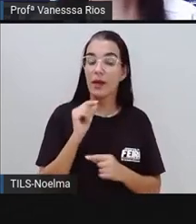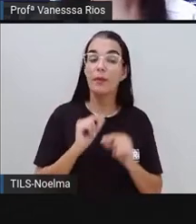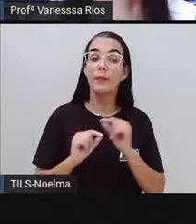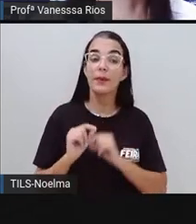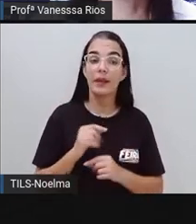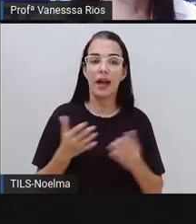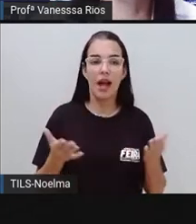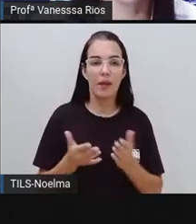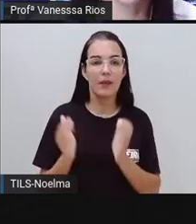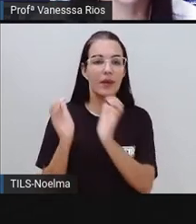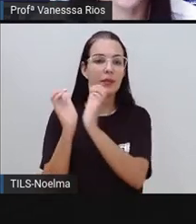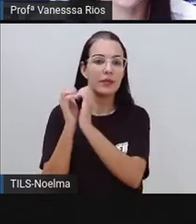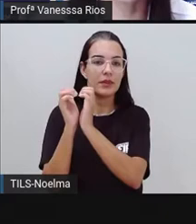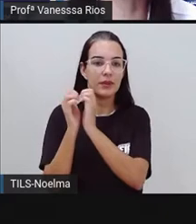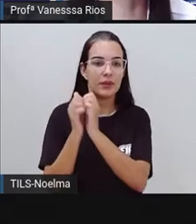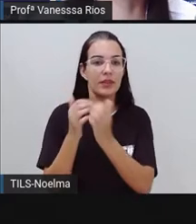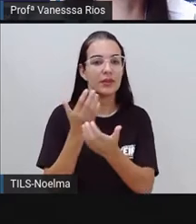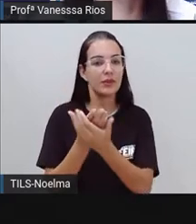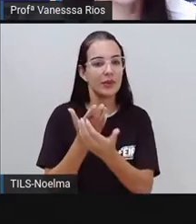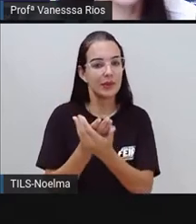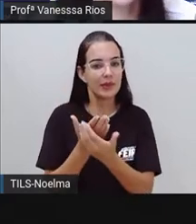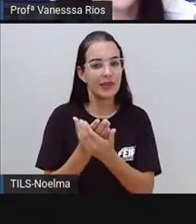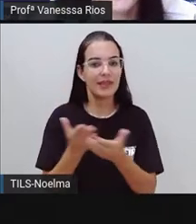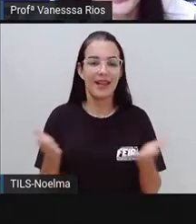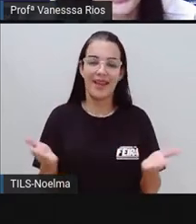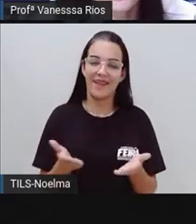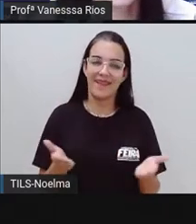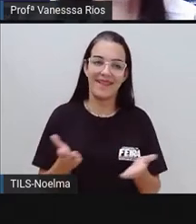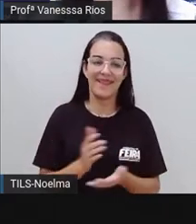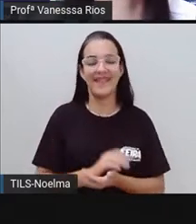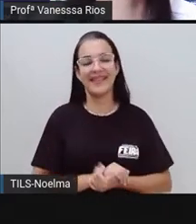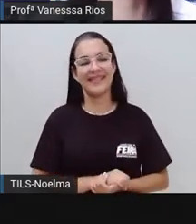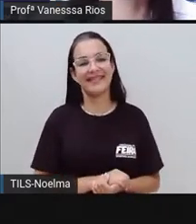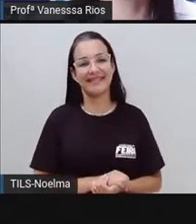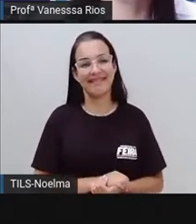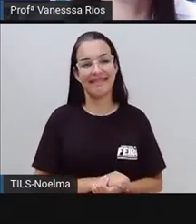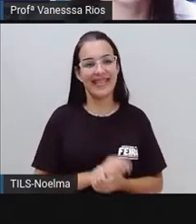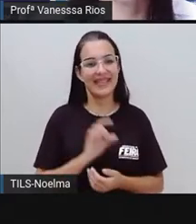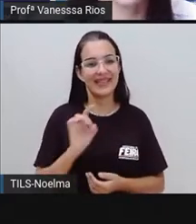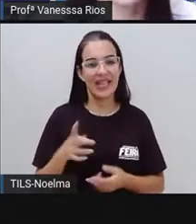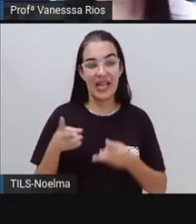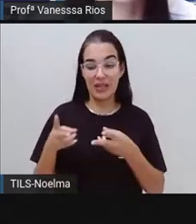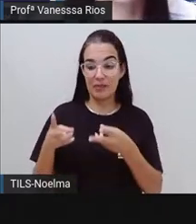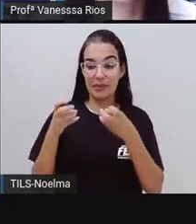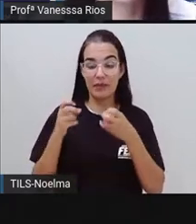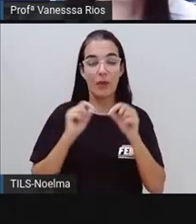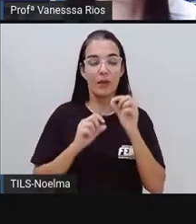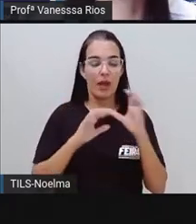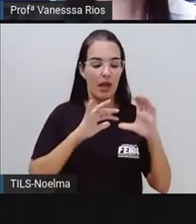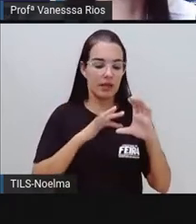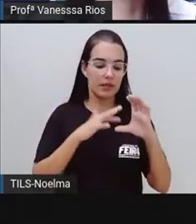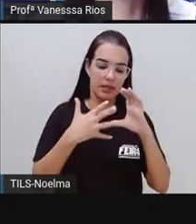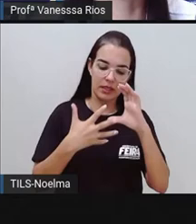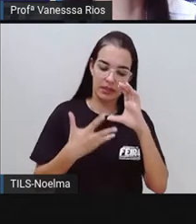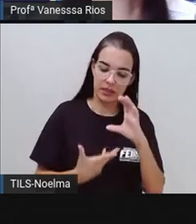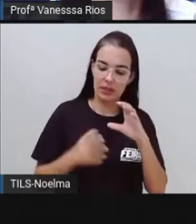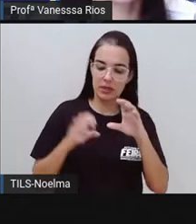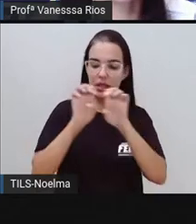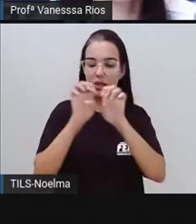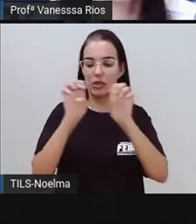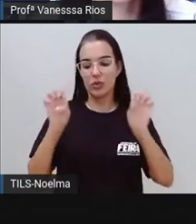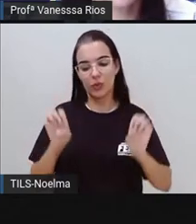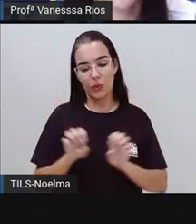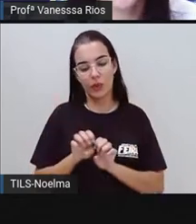porque é o gênero textual que estamos aí estudando, né? Vamos observar as características e a estrutura